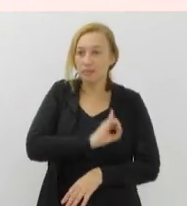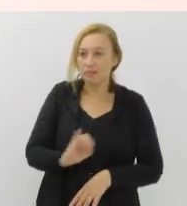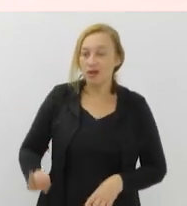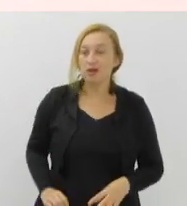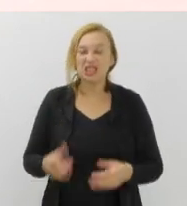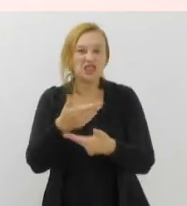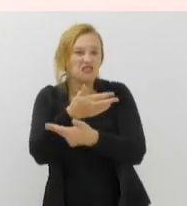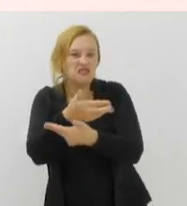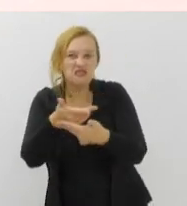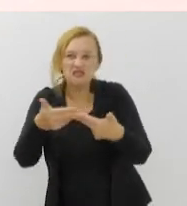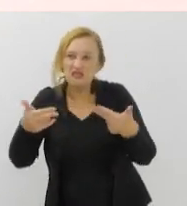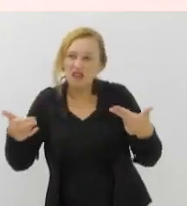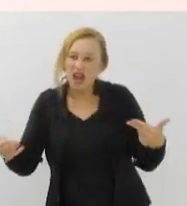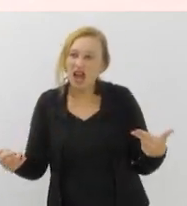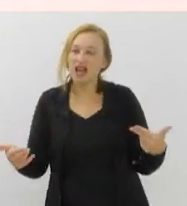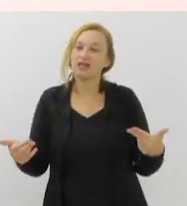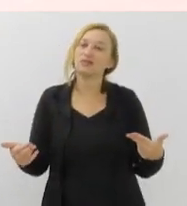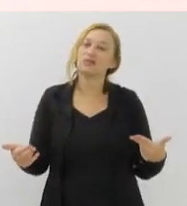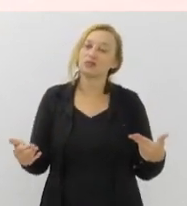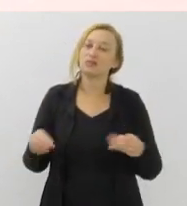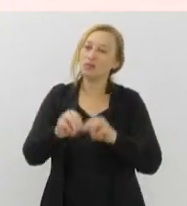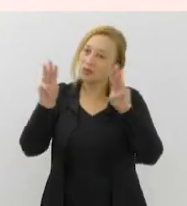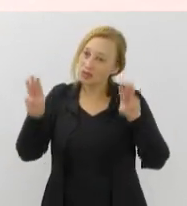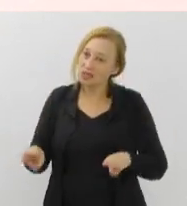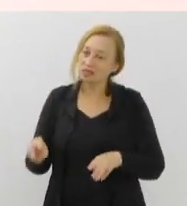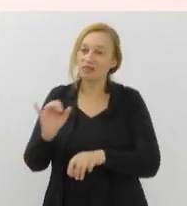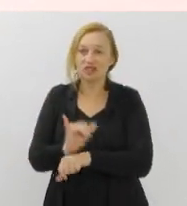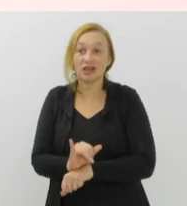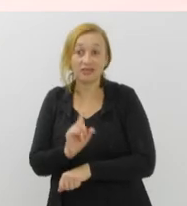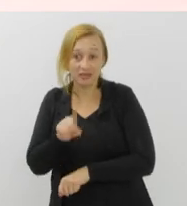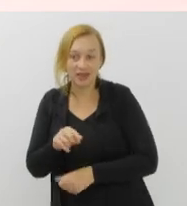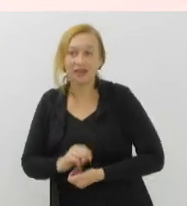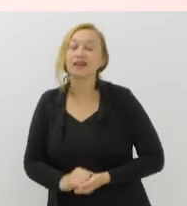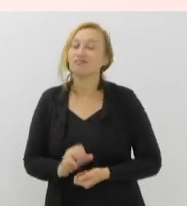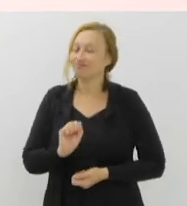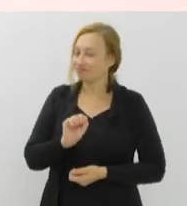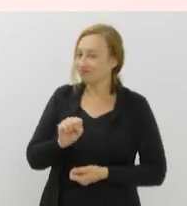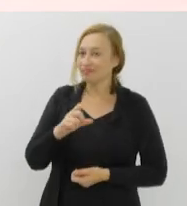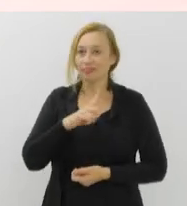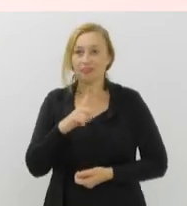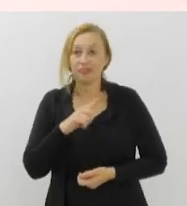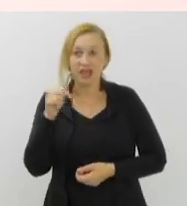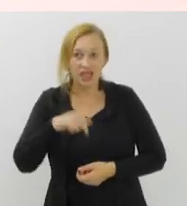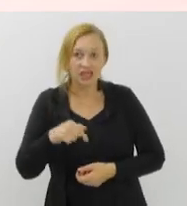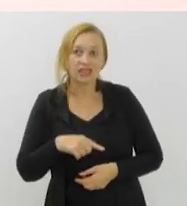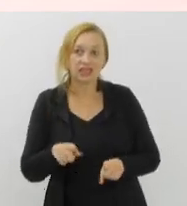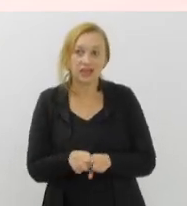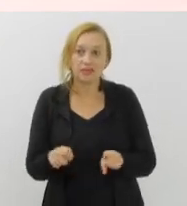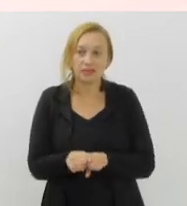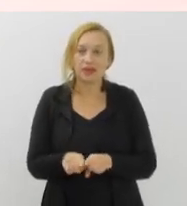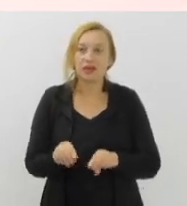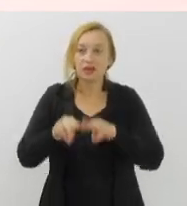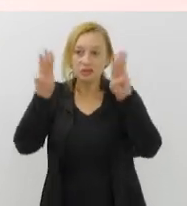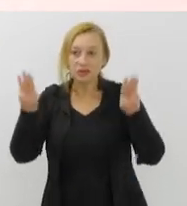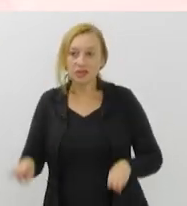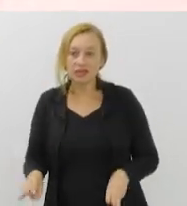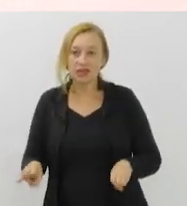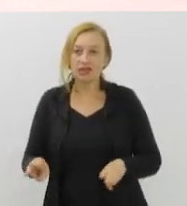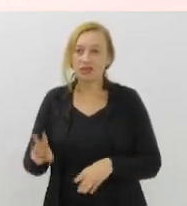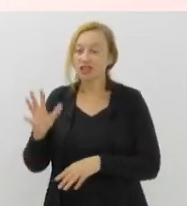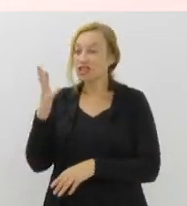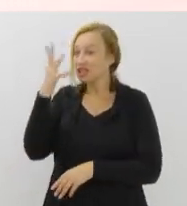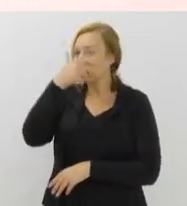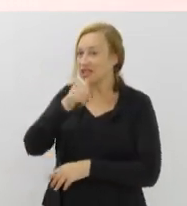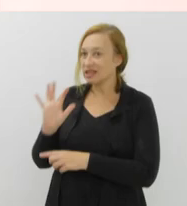uma diversidade muito grande no nosso estado. Sim, nós temos. Por exemplo, aqui também tem o Museu de Belas Artes, que é o Museu do